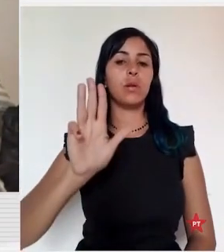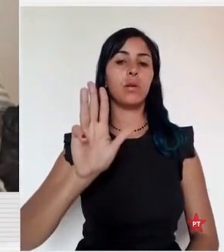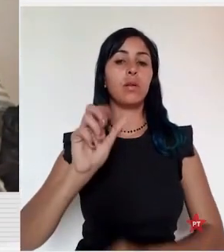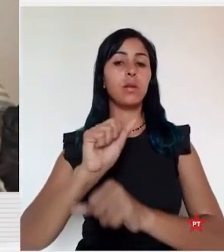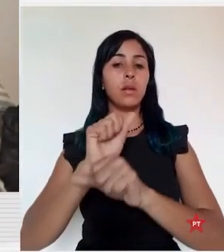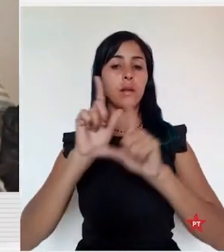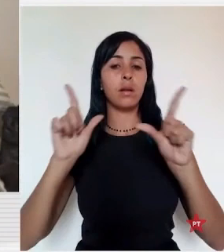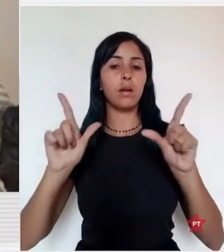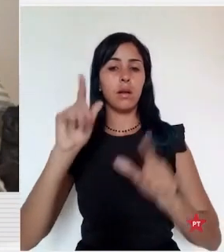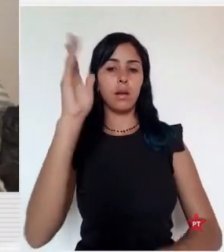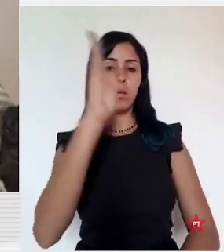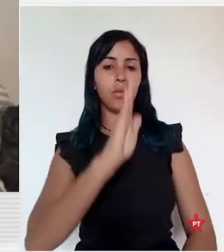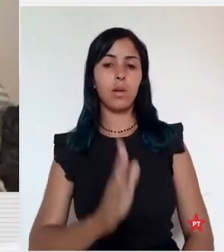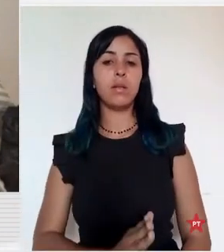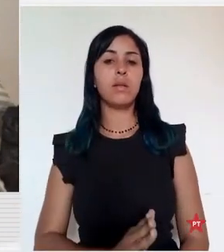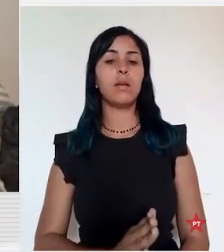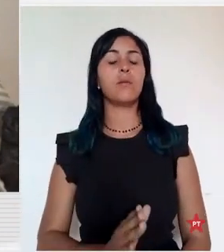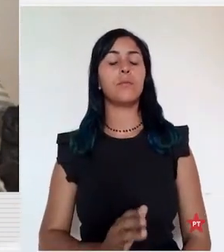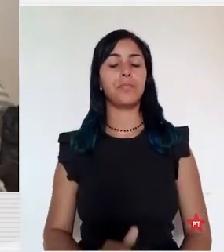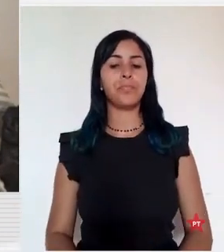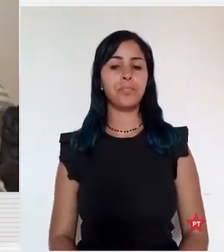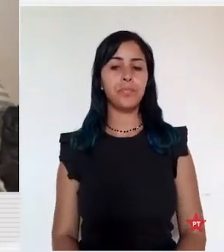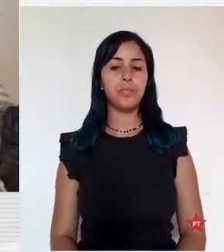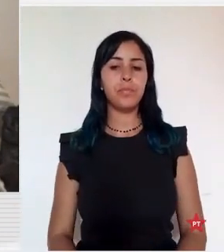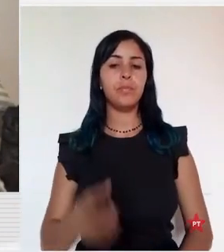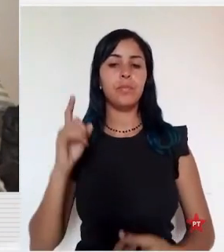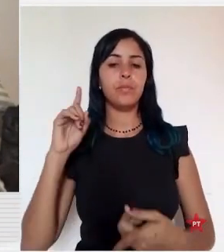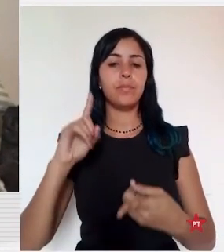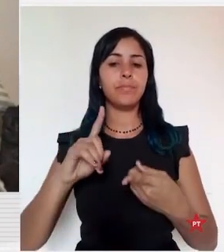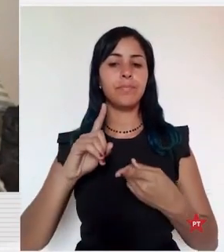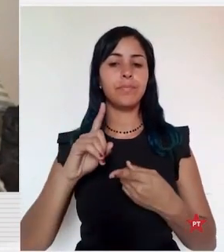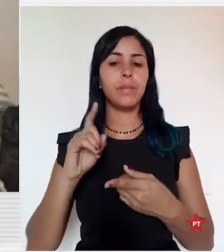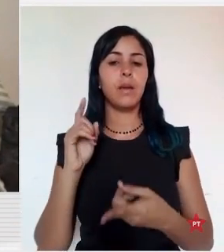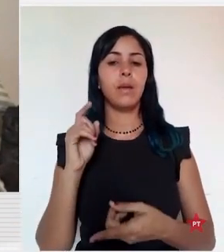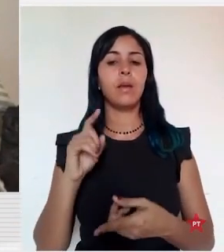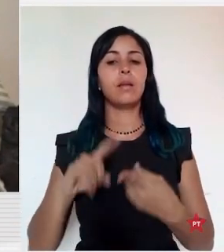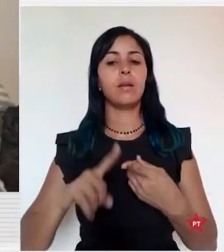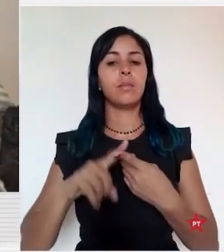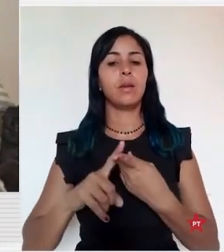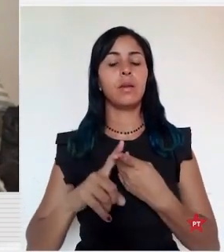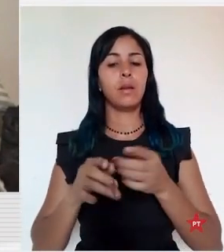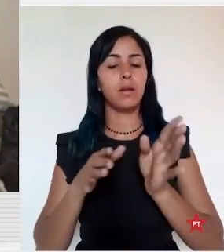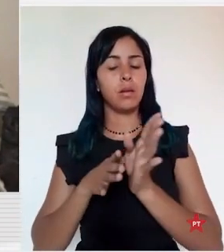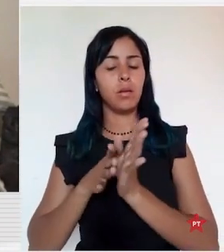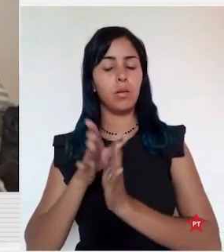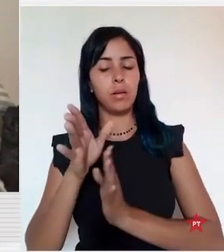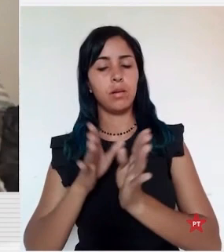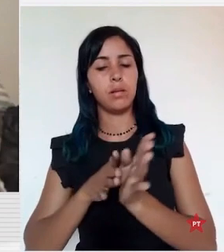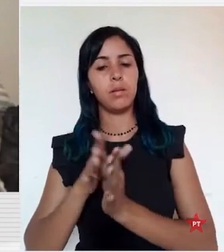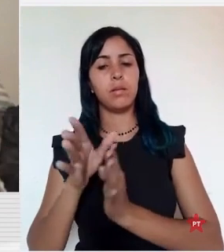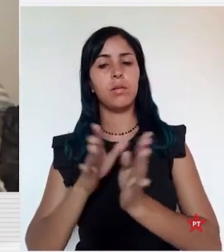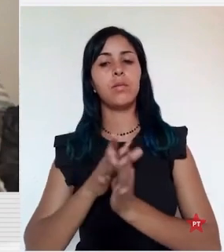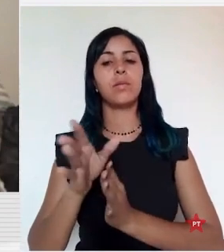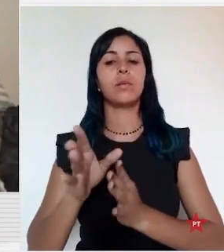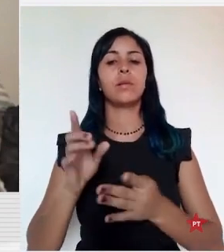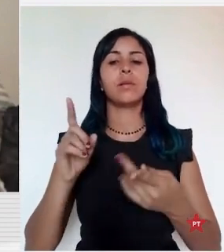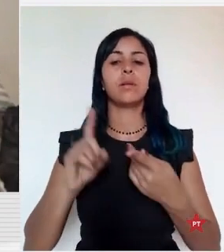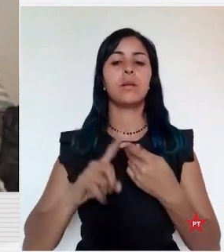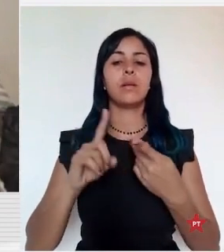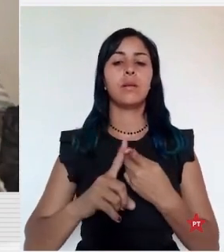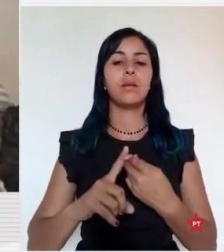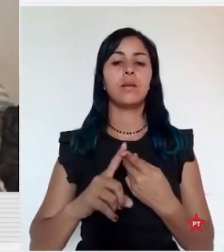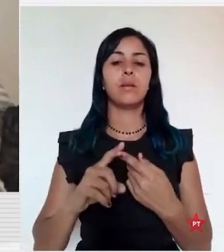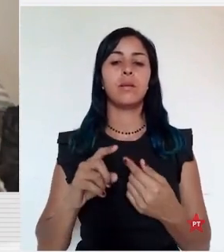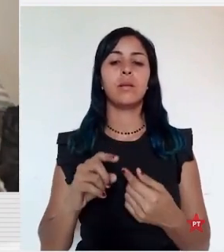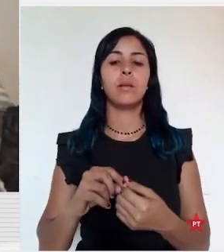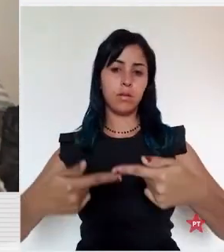Brasil sair das amarras, das orientações da OCDE e do